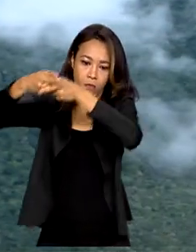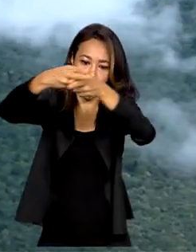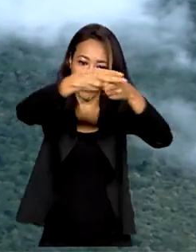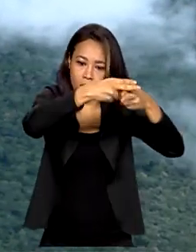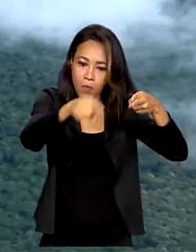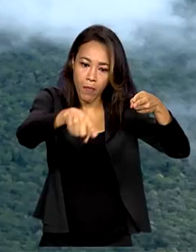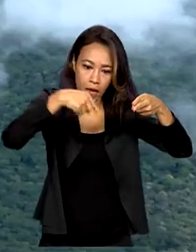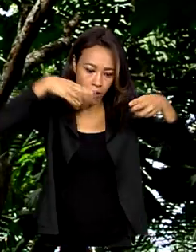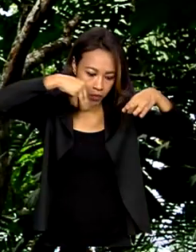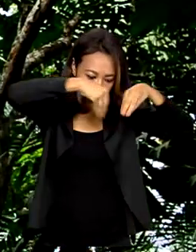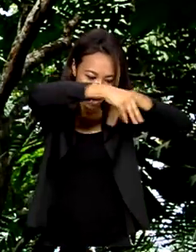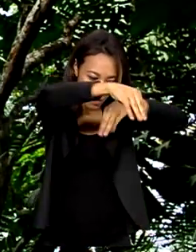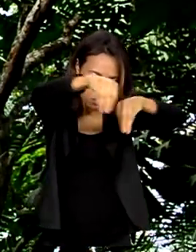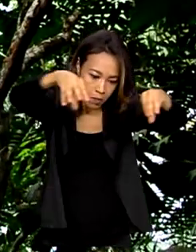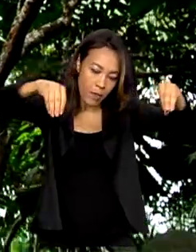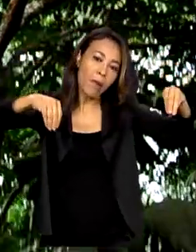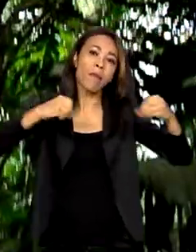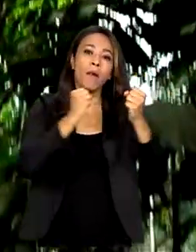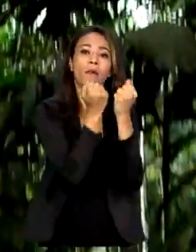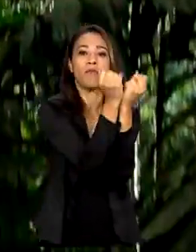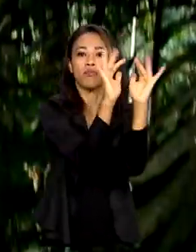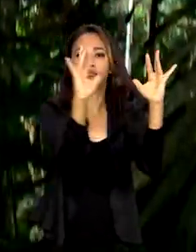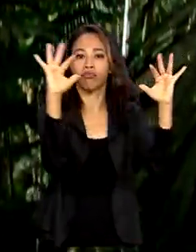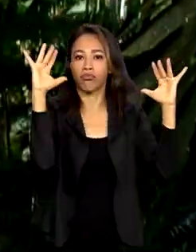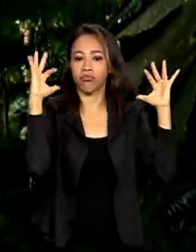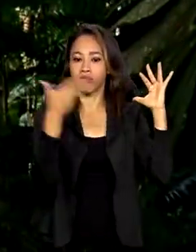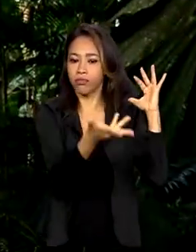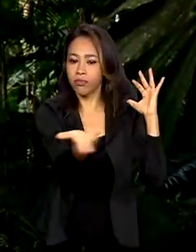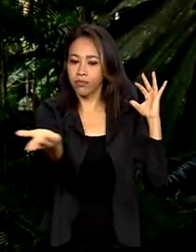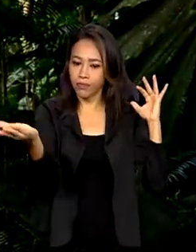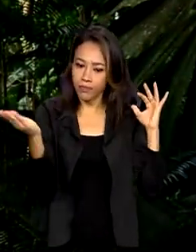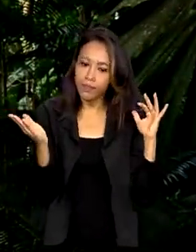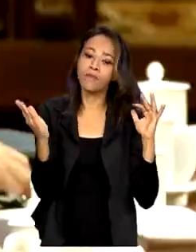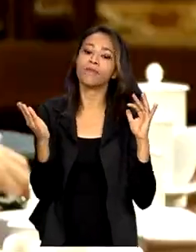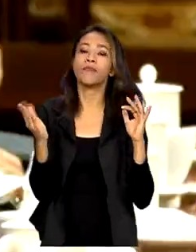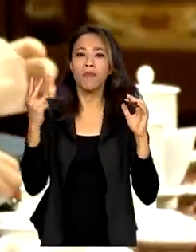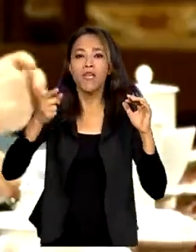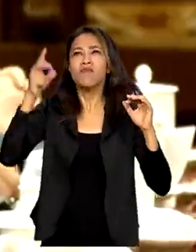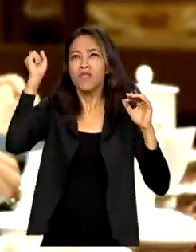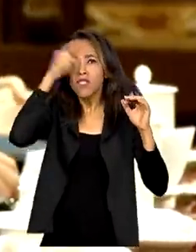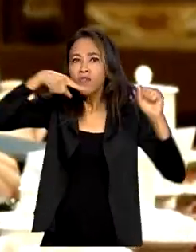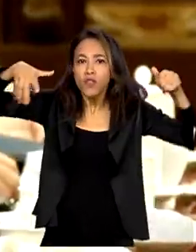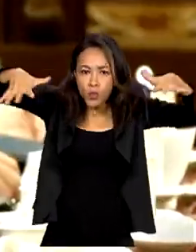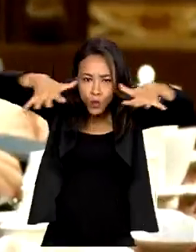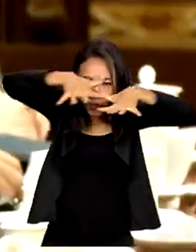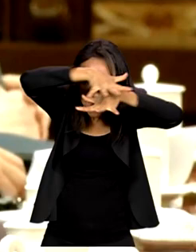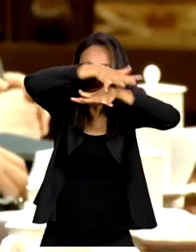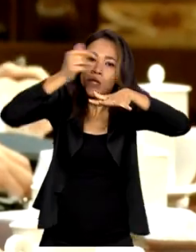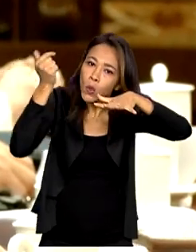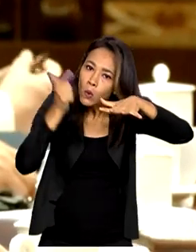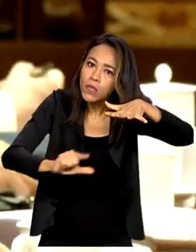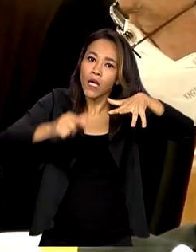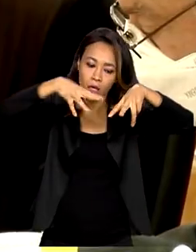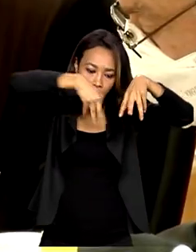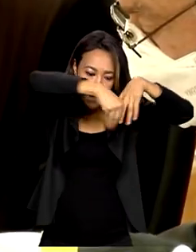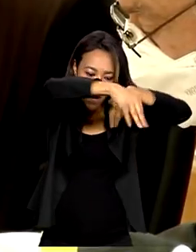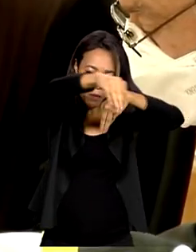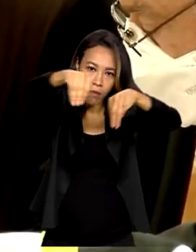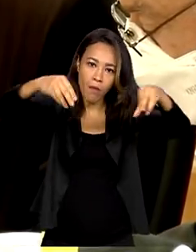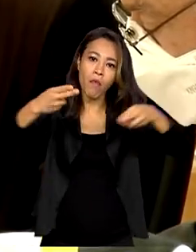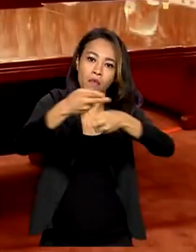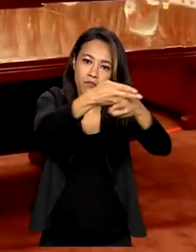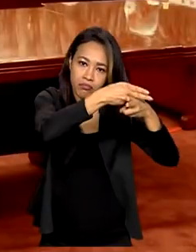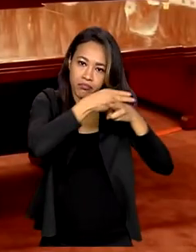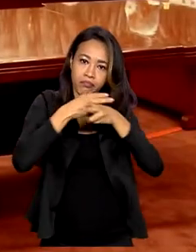floresta amazônica, mesmo em condições climáticas desfavoráveis. No encontro com o presidente chinês, Lula